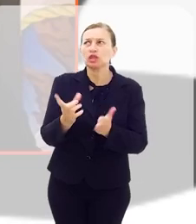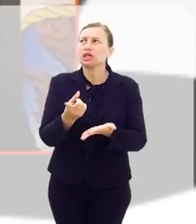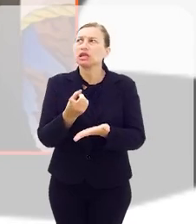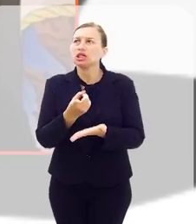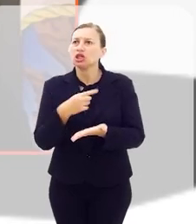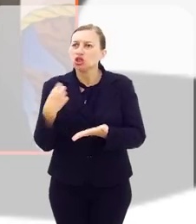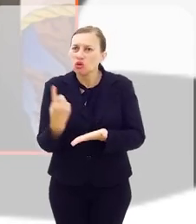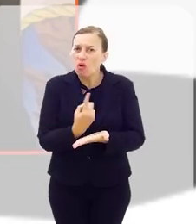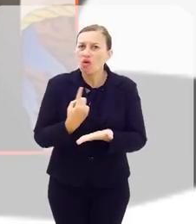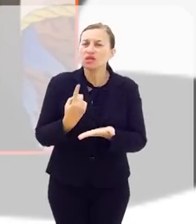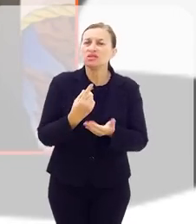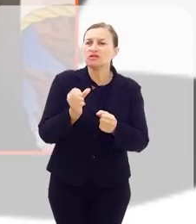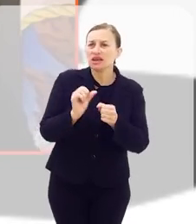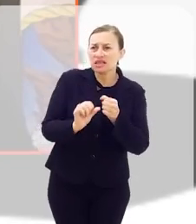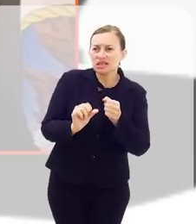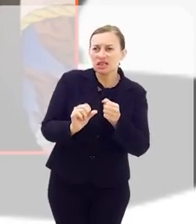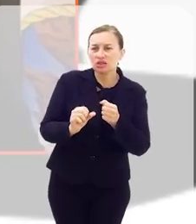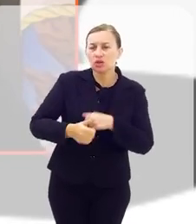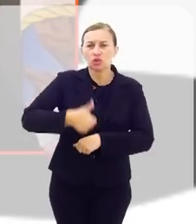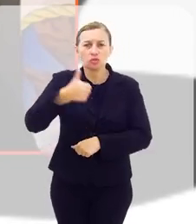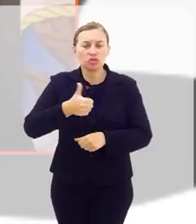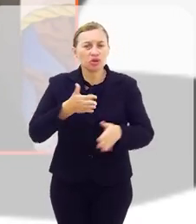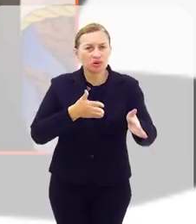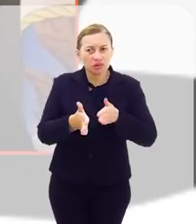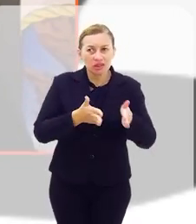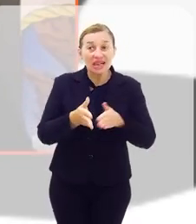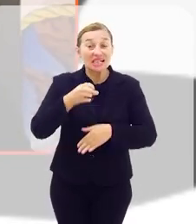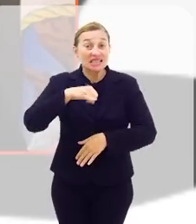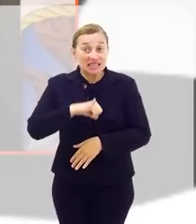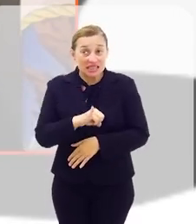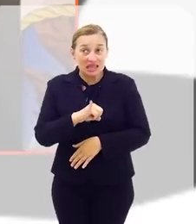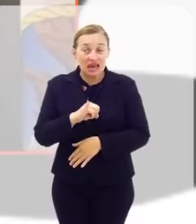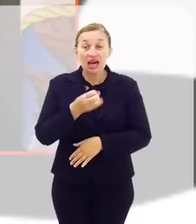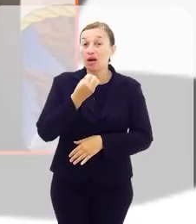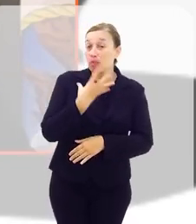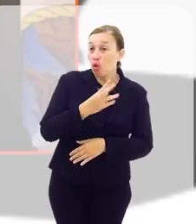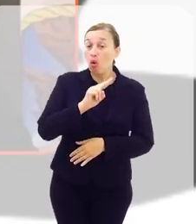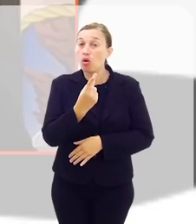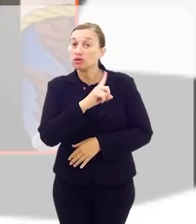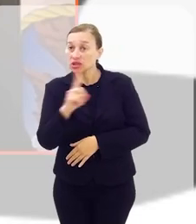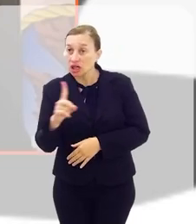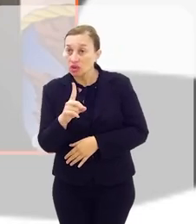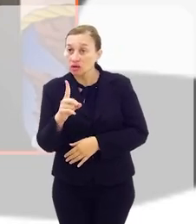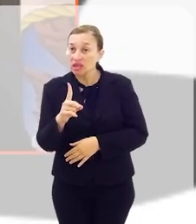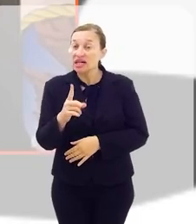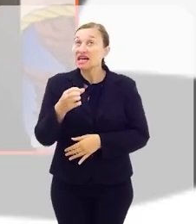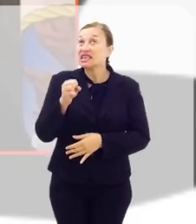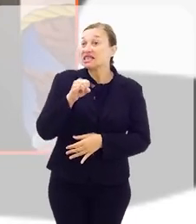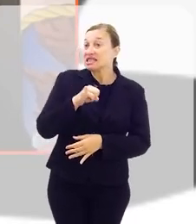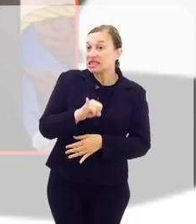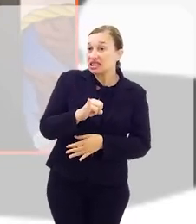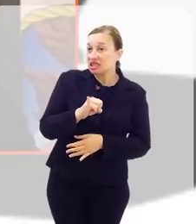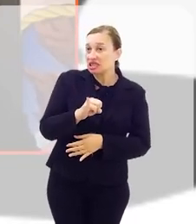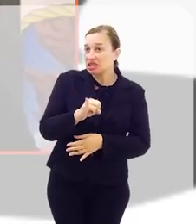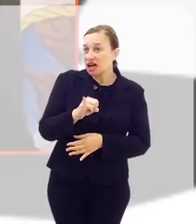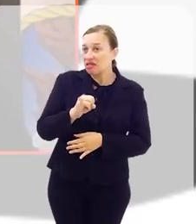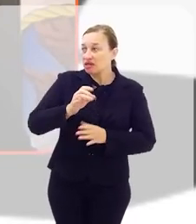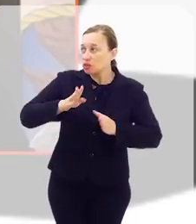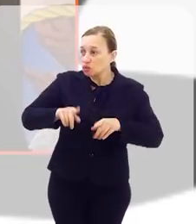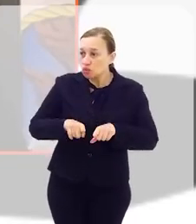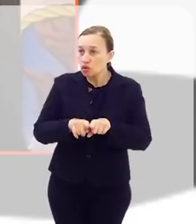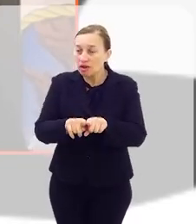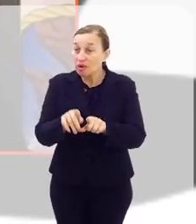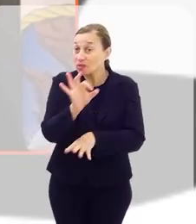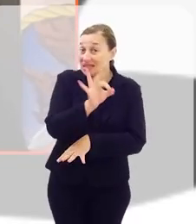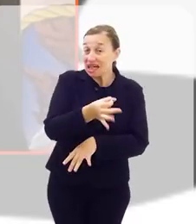nós estávamos fazendo no nosso primeiro mandato, se era válido, se não era válido, se estávamos vindo